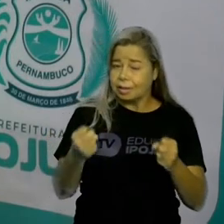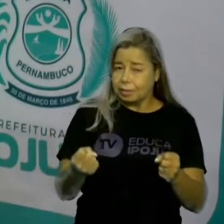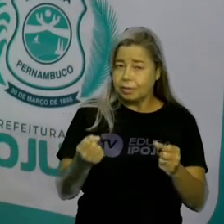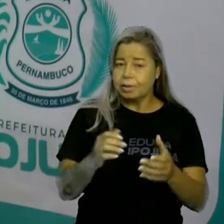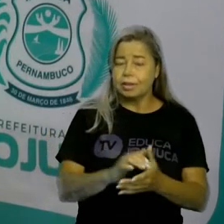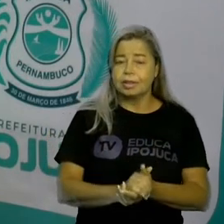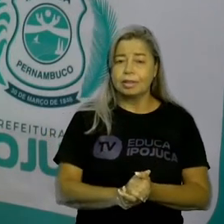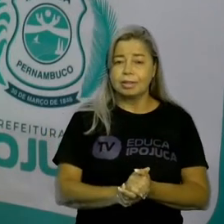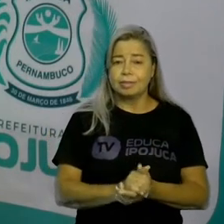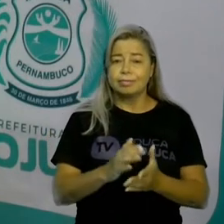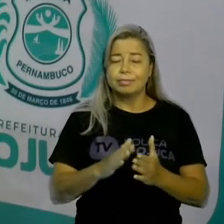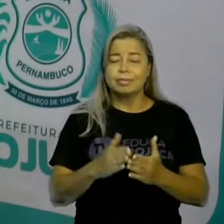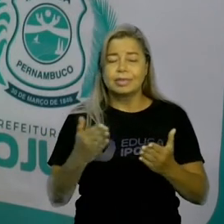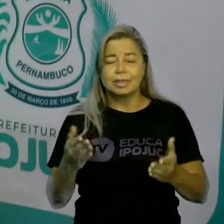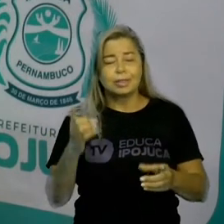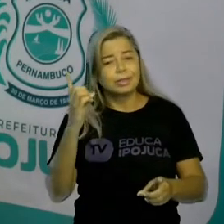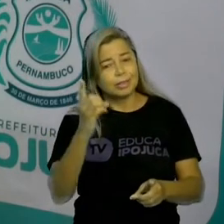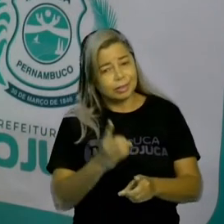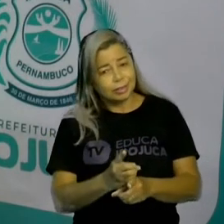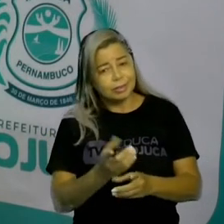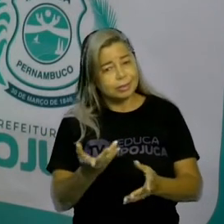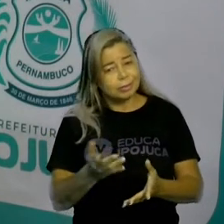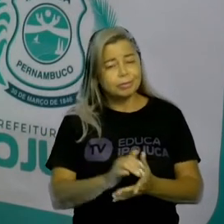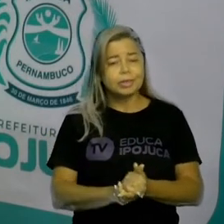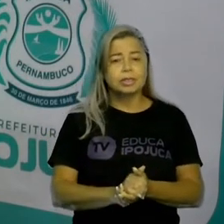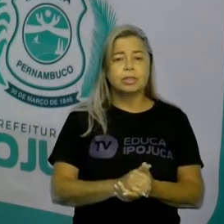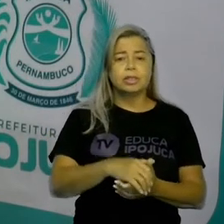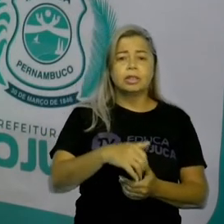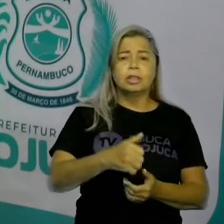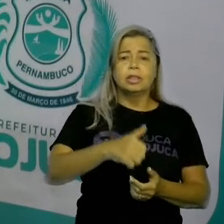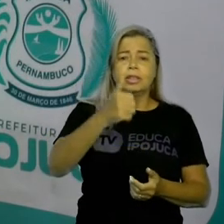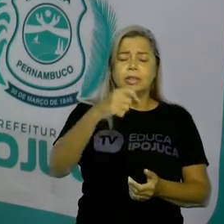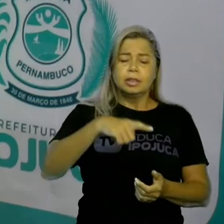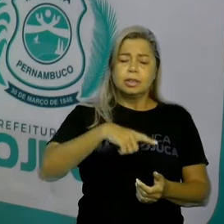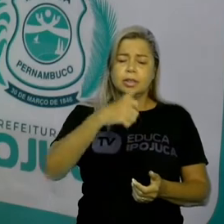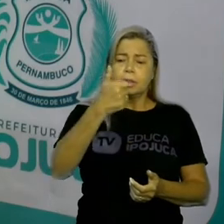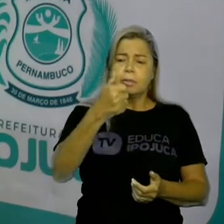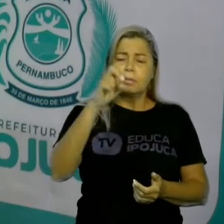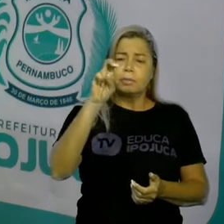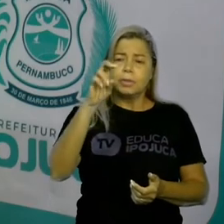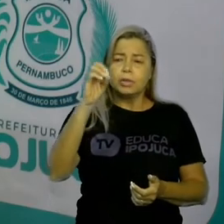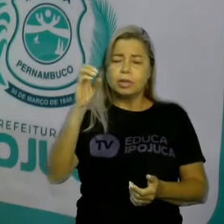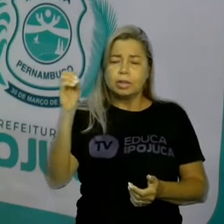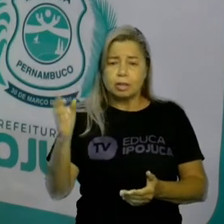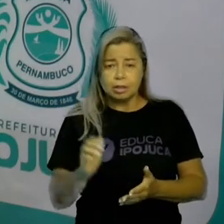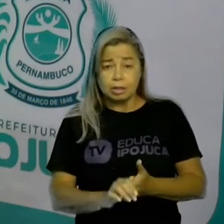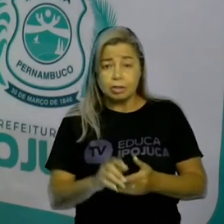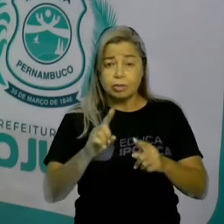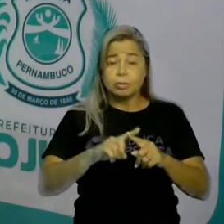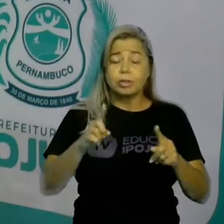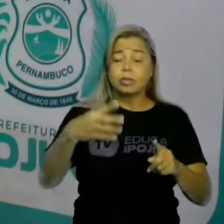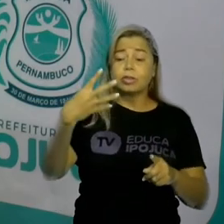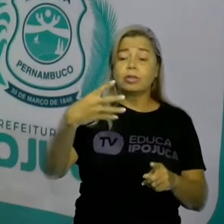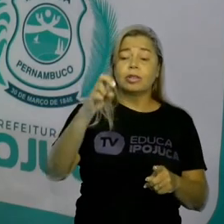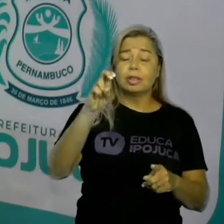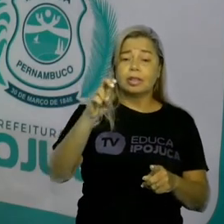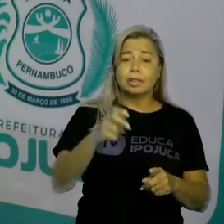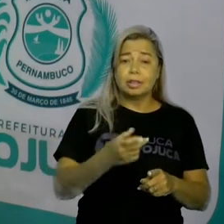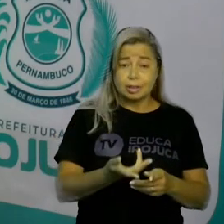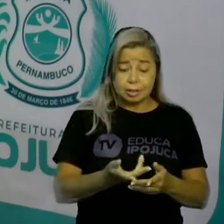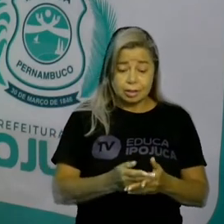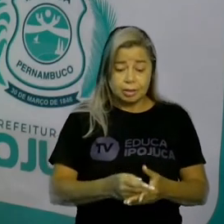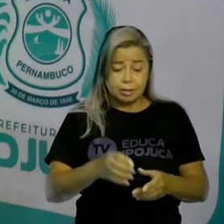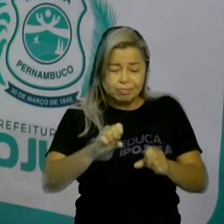Está vendo? Descobrimos que entre 1.500 peças da indústria, 45 estão com defeito. Ok?